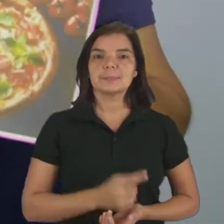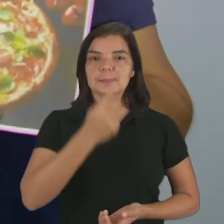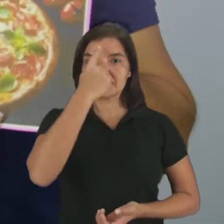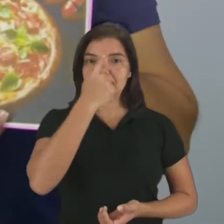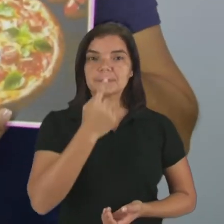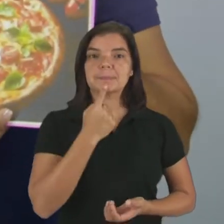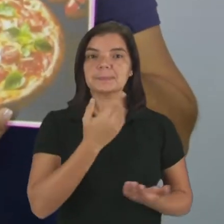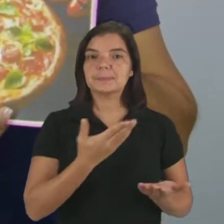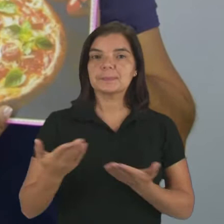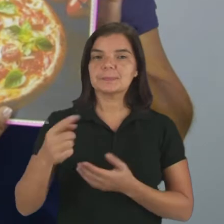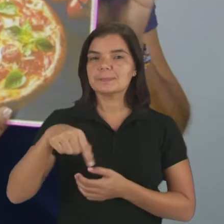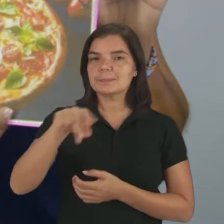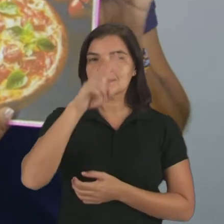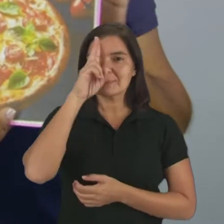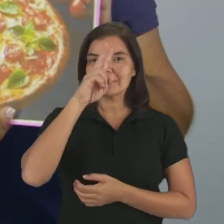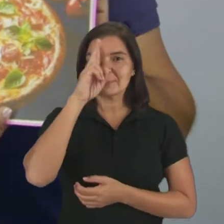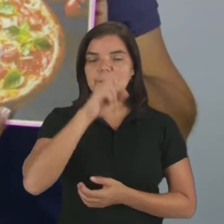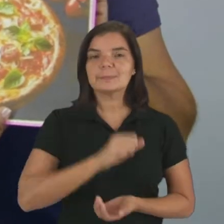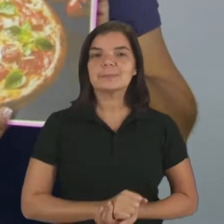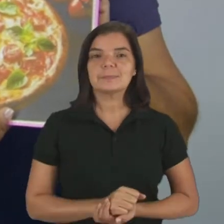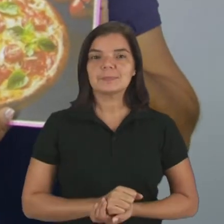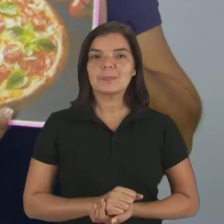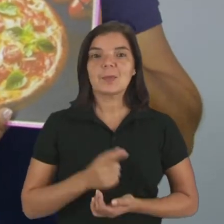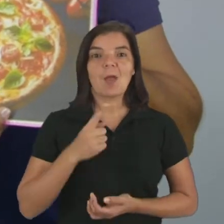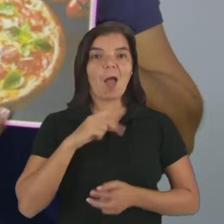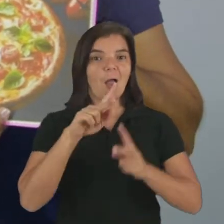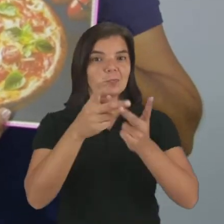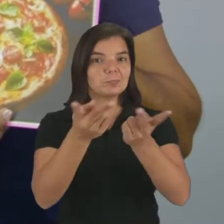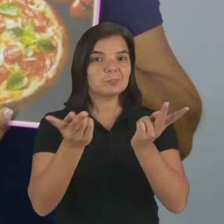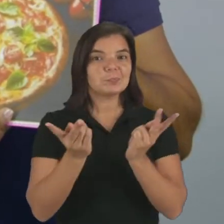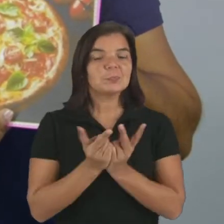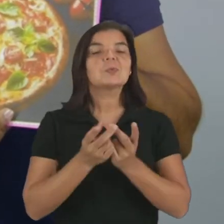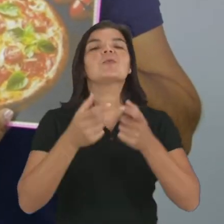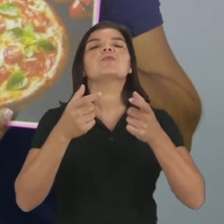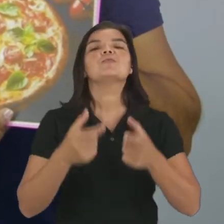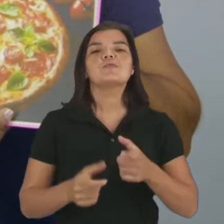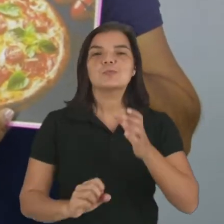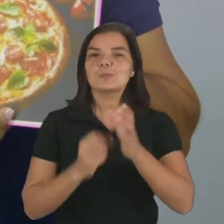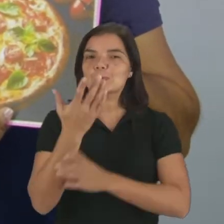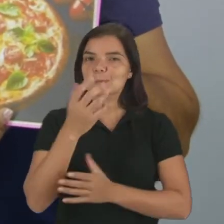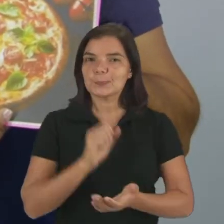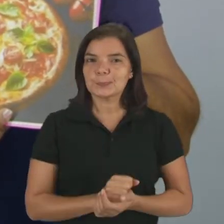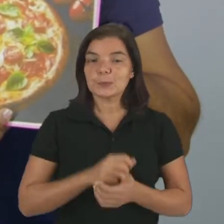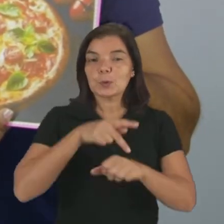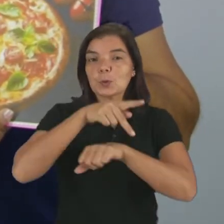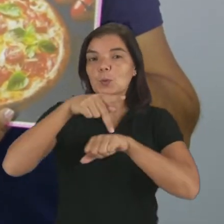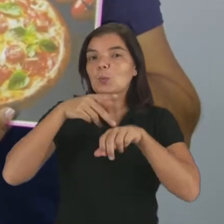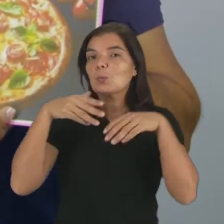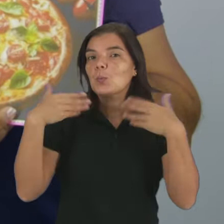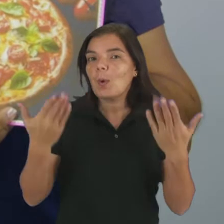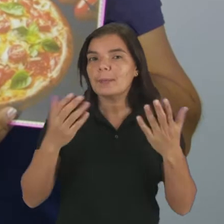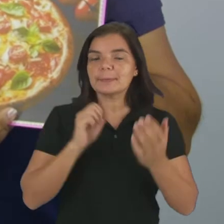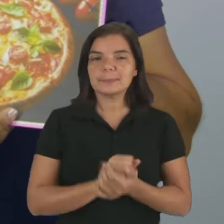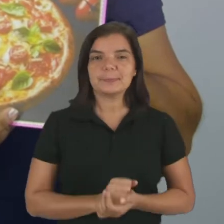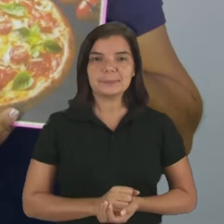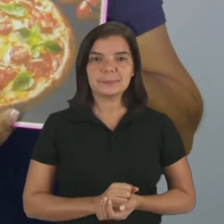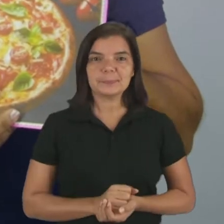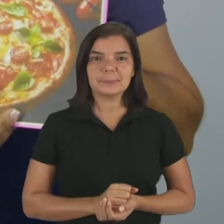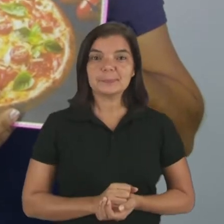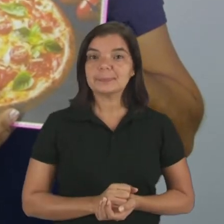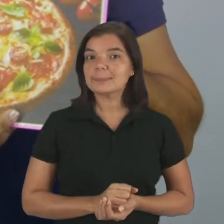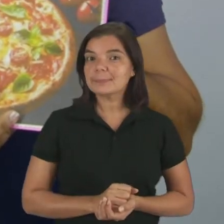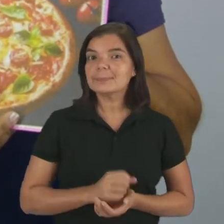Quem lembra? É uma pizza. Quem lembra de onde é? De que país? Da